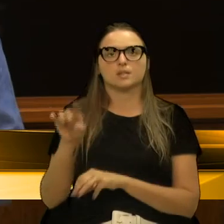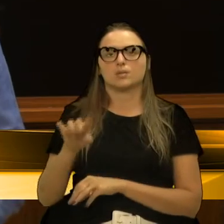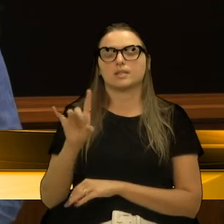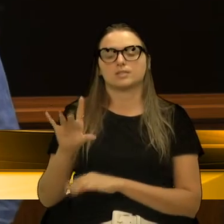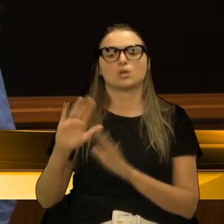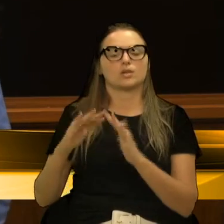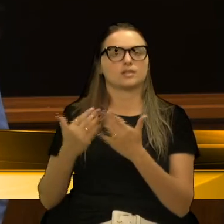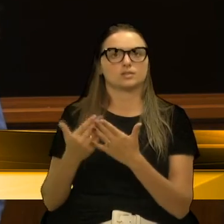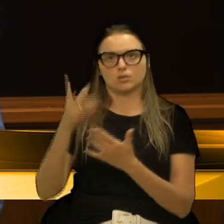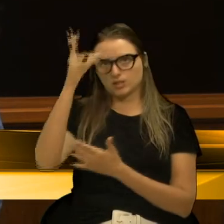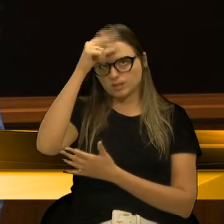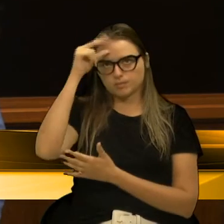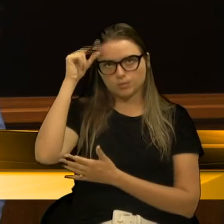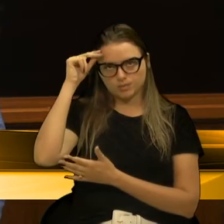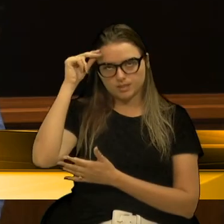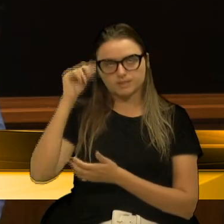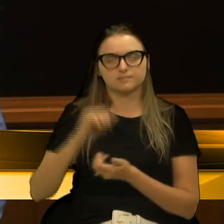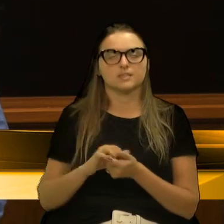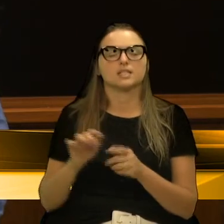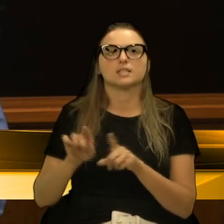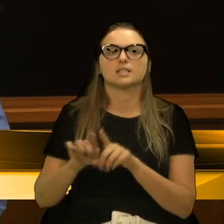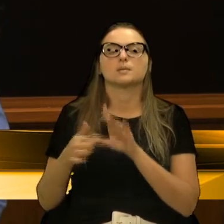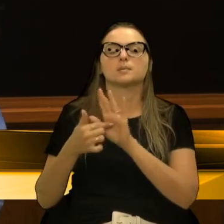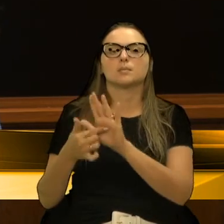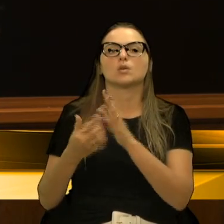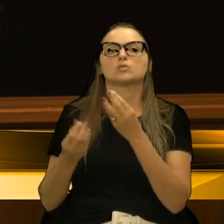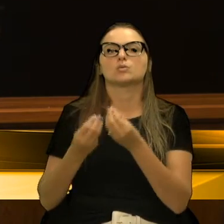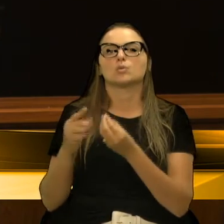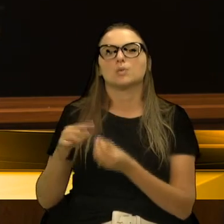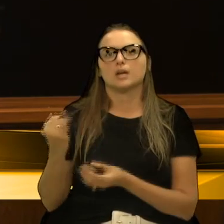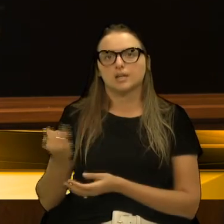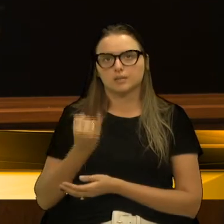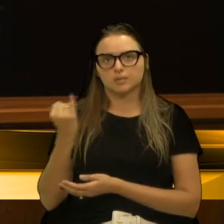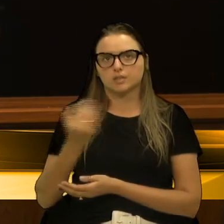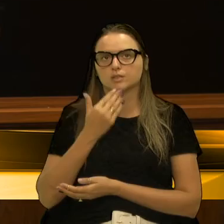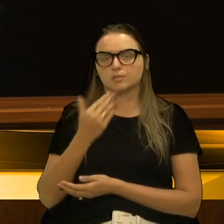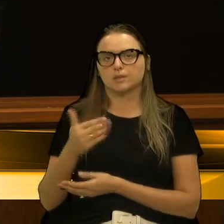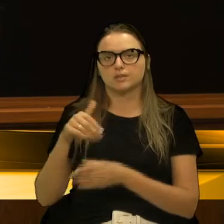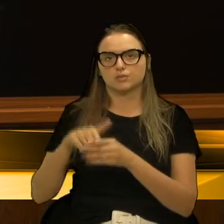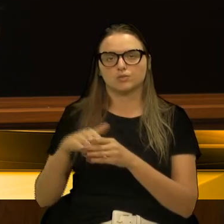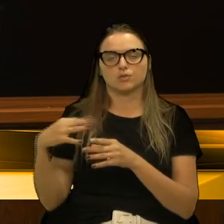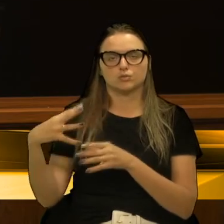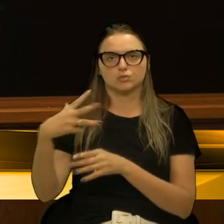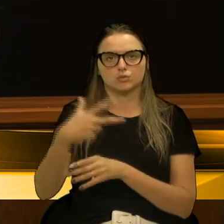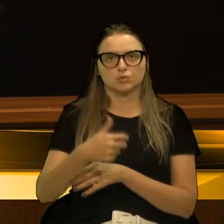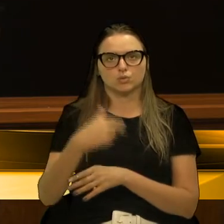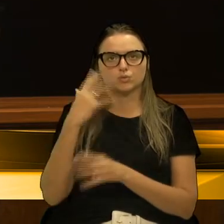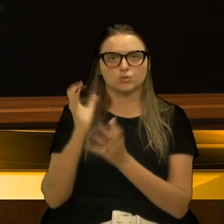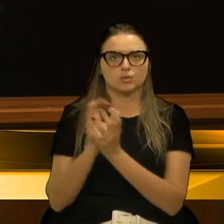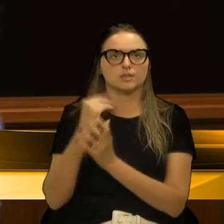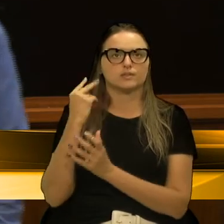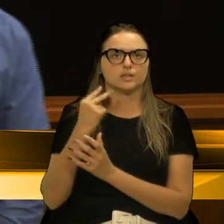pública municipal. Então, destaco a importância, e peço o voto favorável dos colegas vereadores.